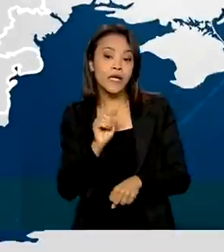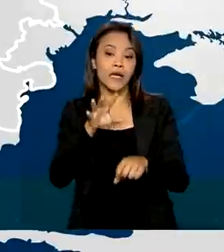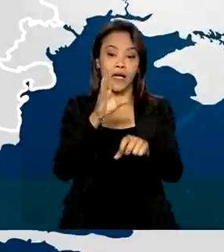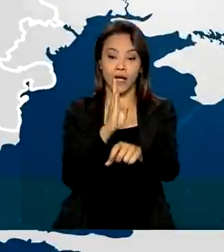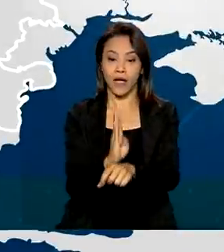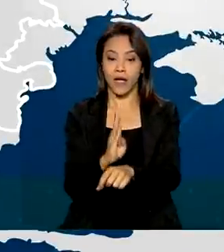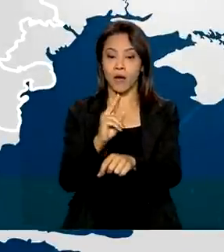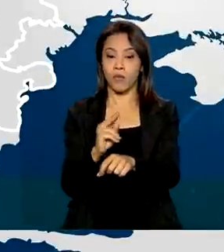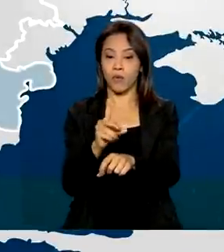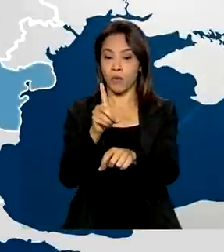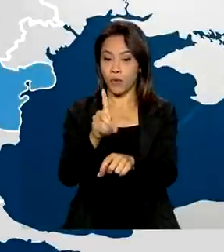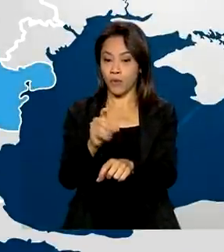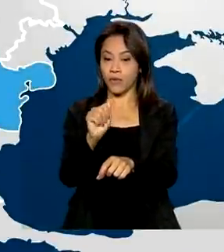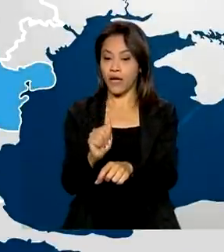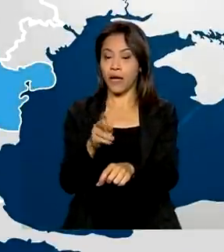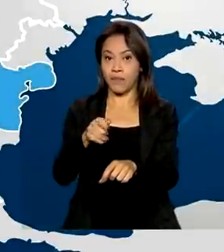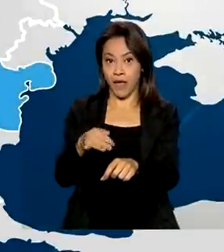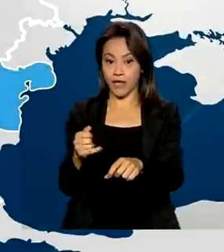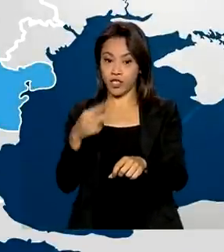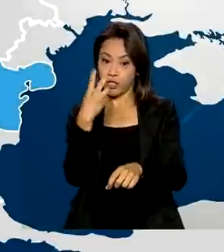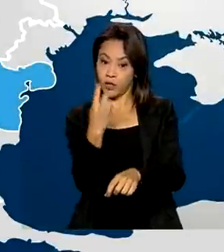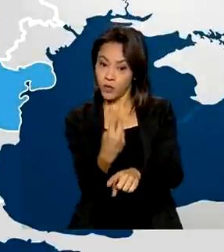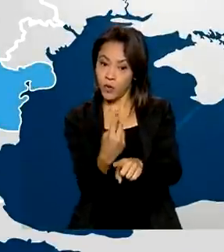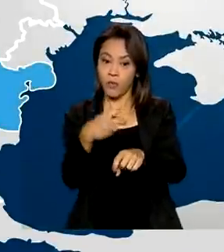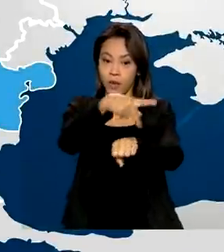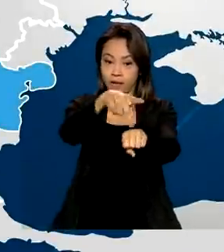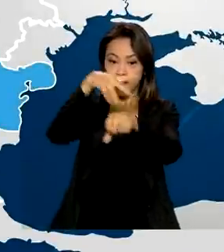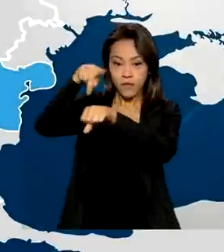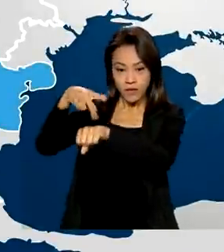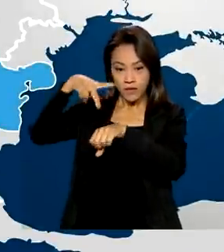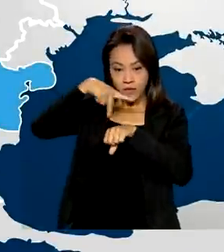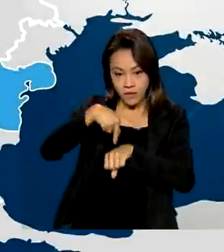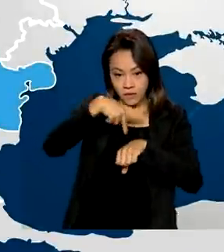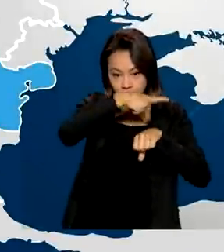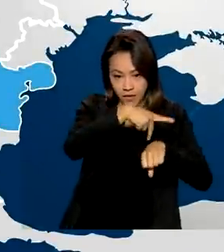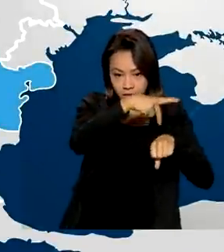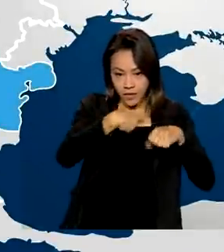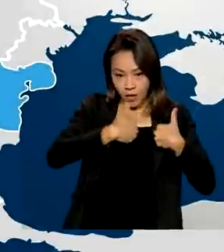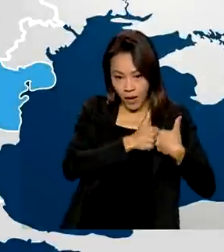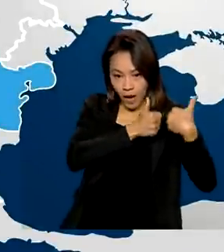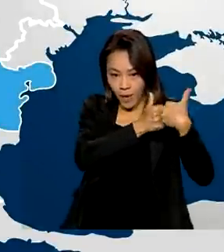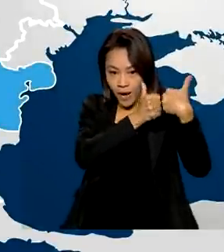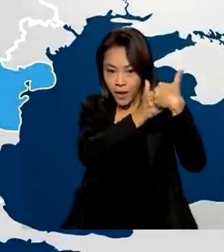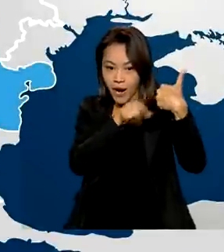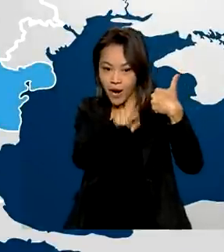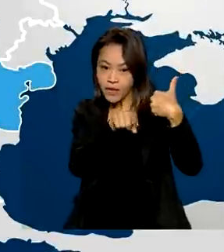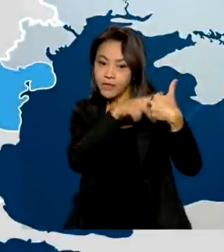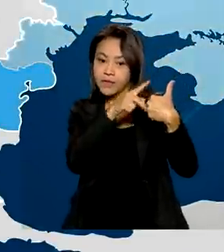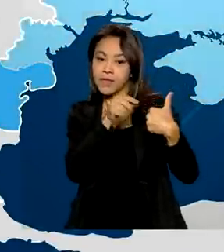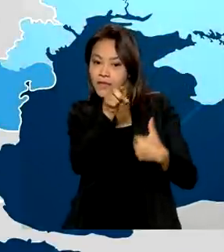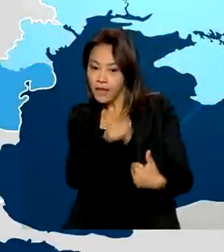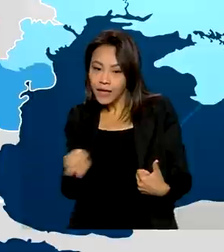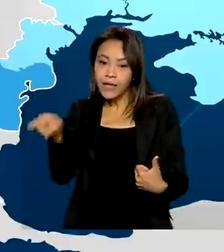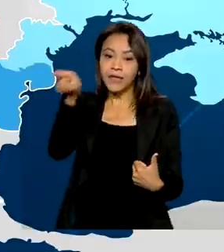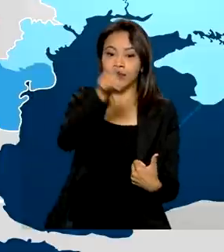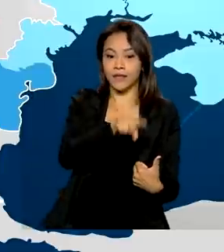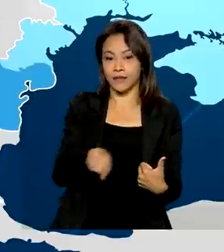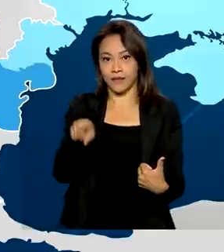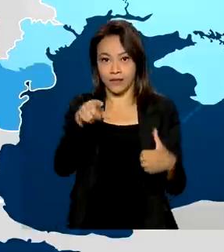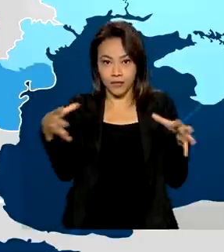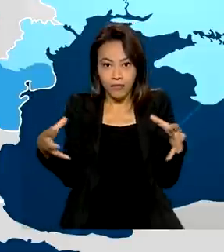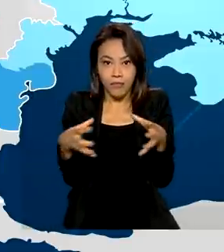fronteira com a Eslováquia, Romênia, Sérvia, Croácia, Eslovênia, Áustria e Ucrânia.